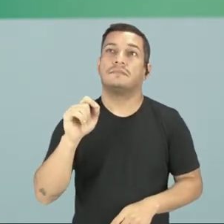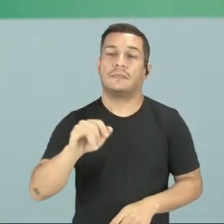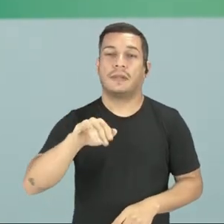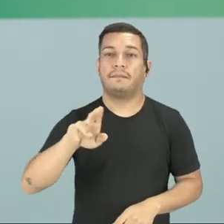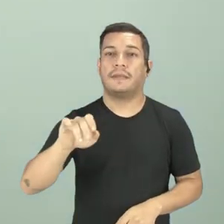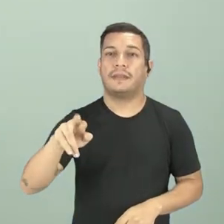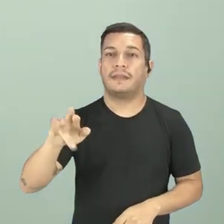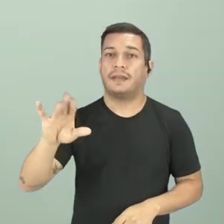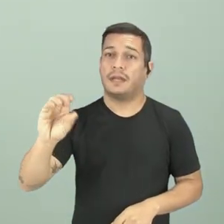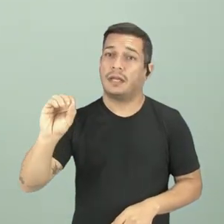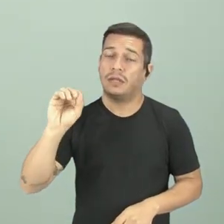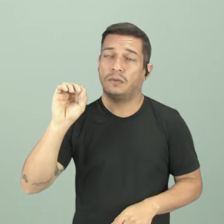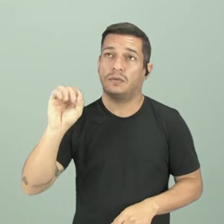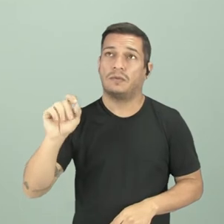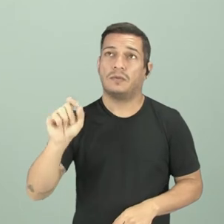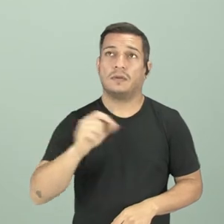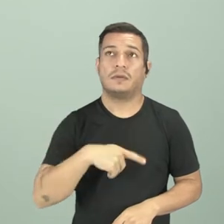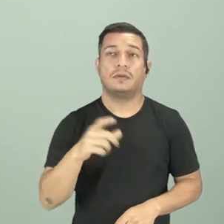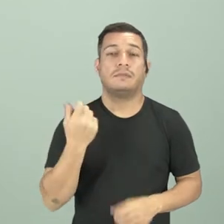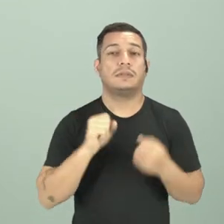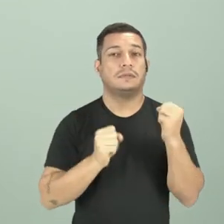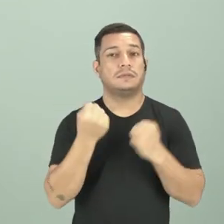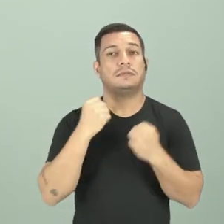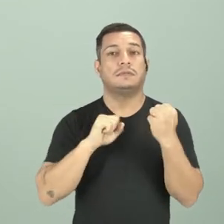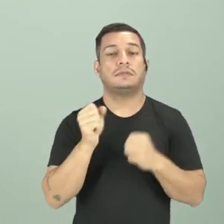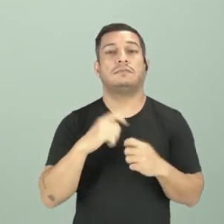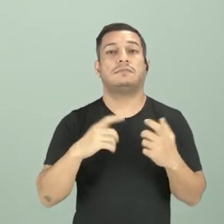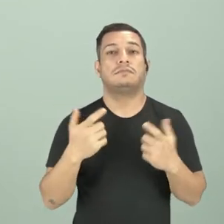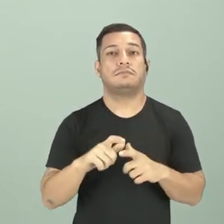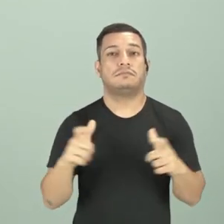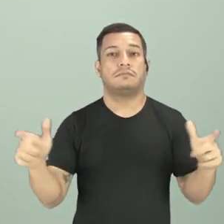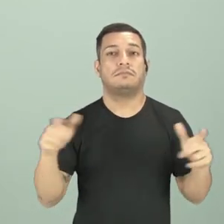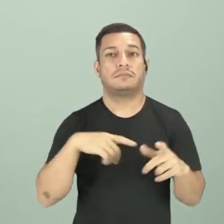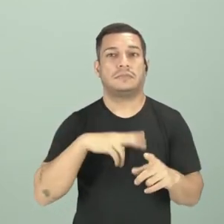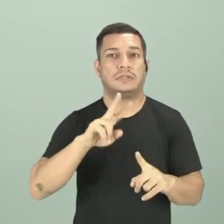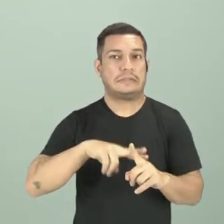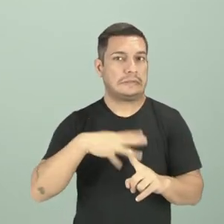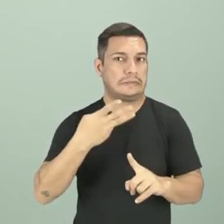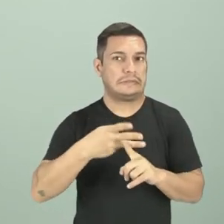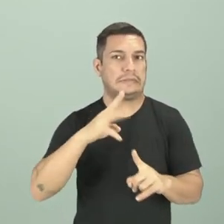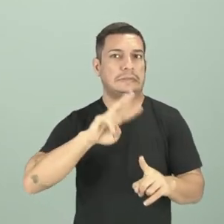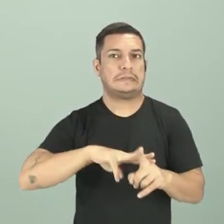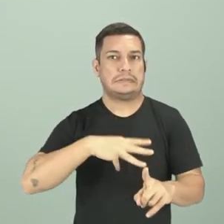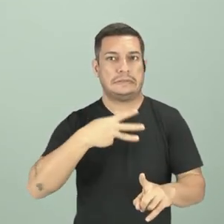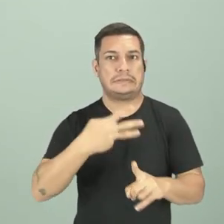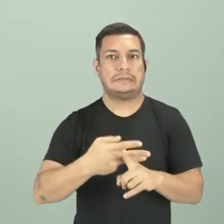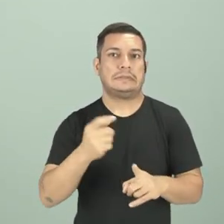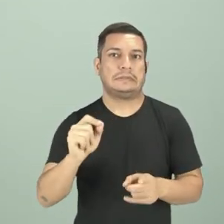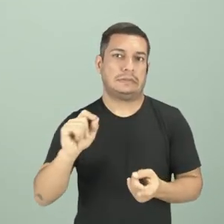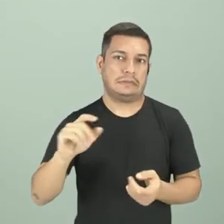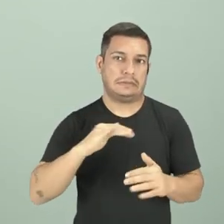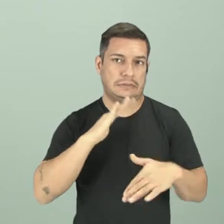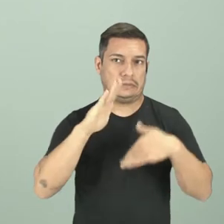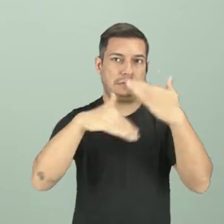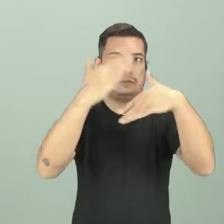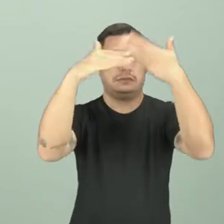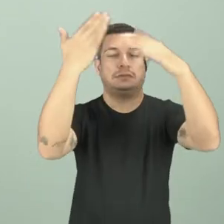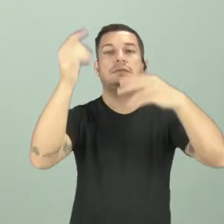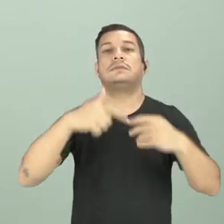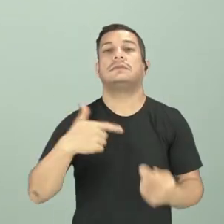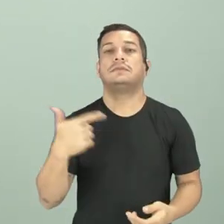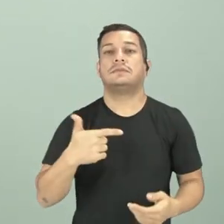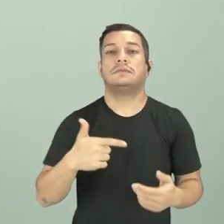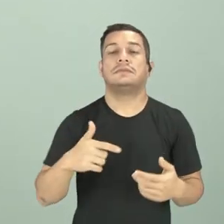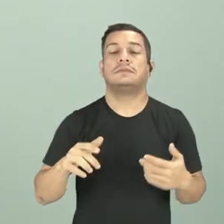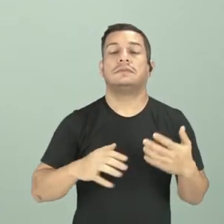minério para fomentar ainda mais sua indústria, que estava agora duplicando, triplicando com o avanço da Segunda